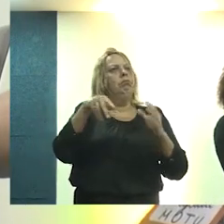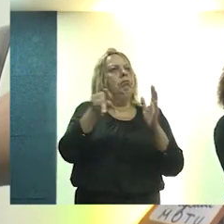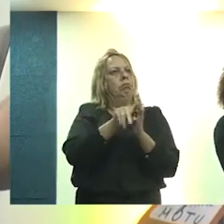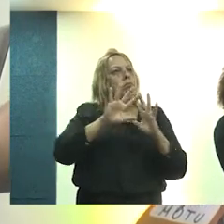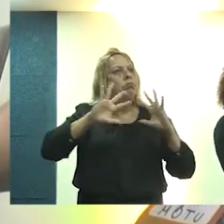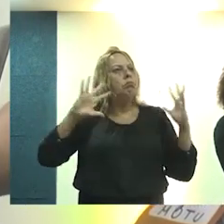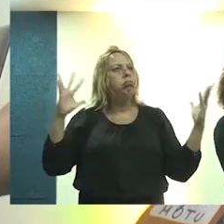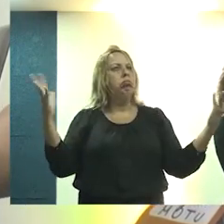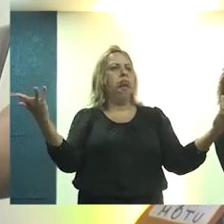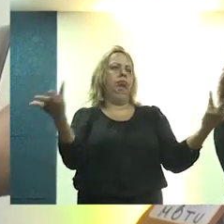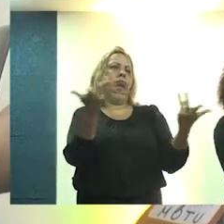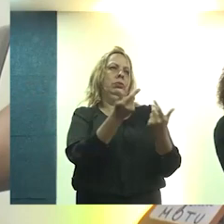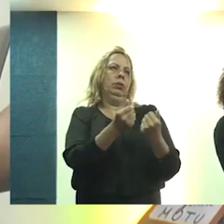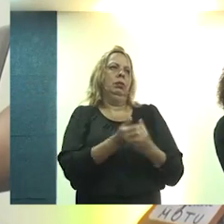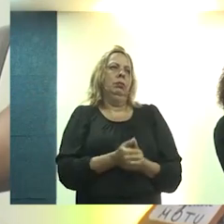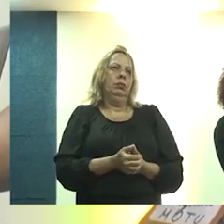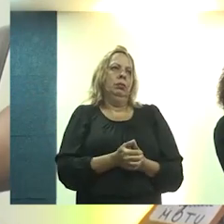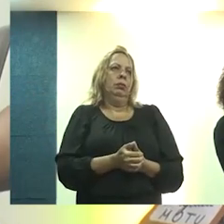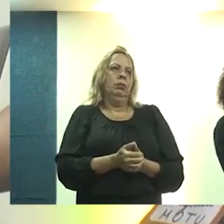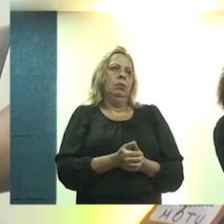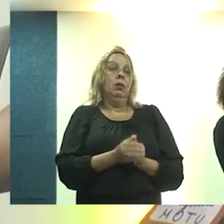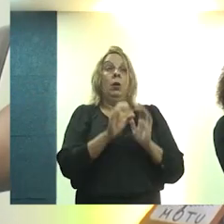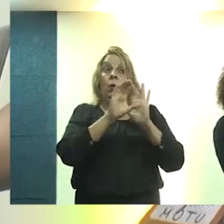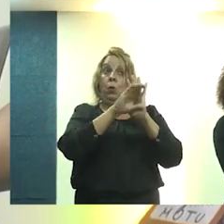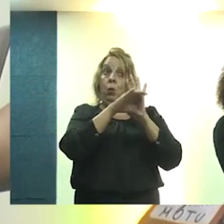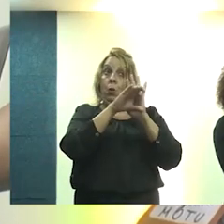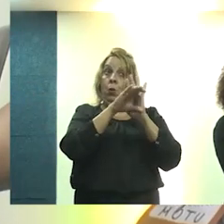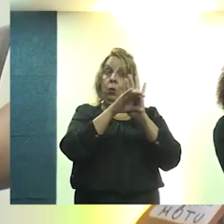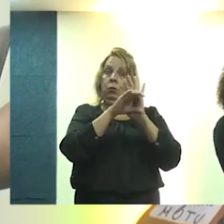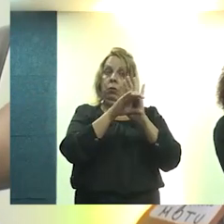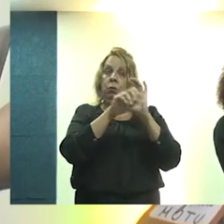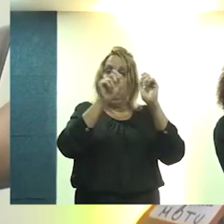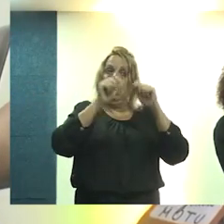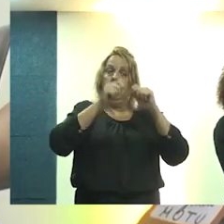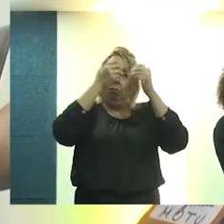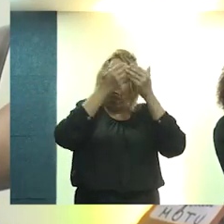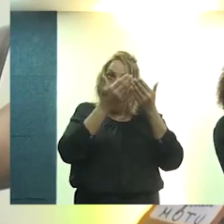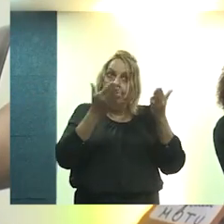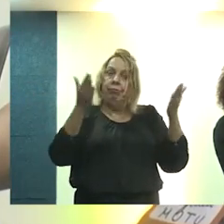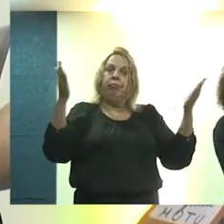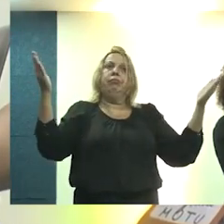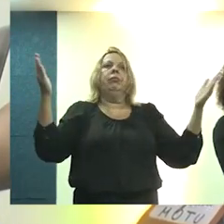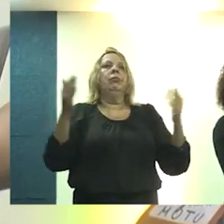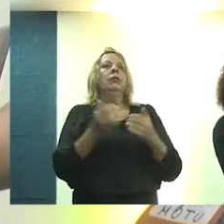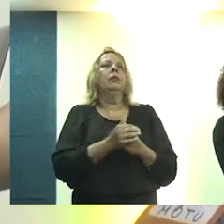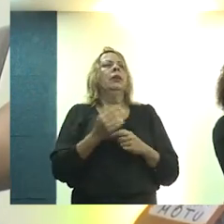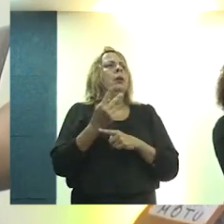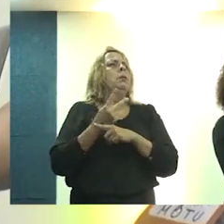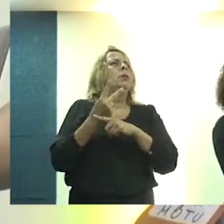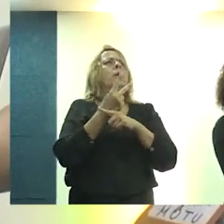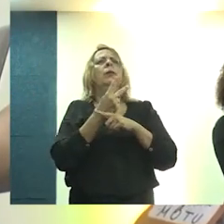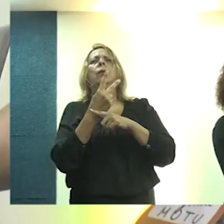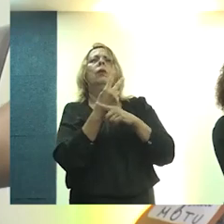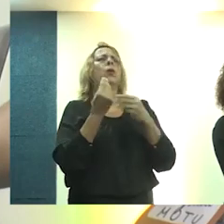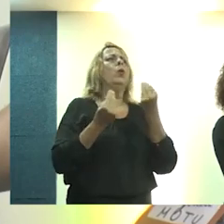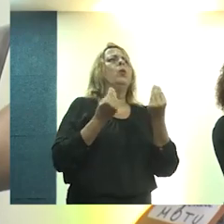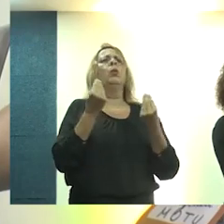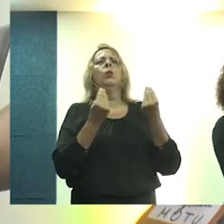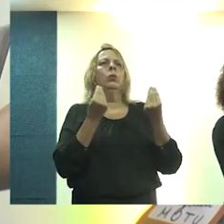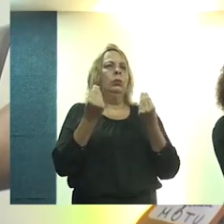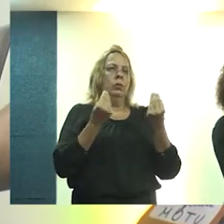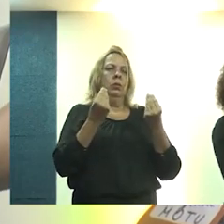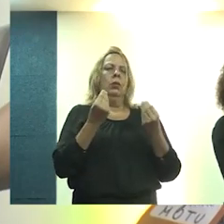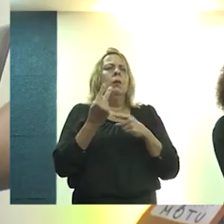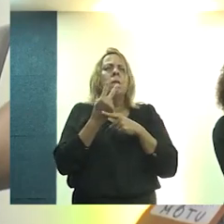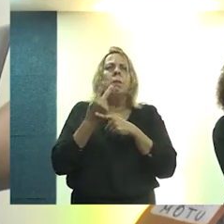em volta. E aí esse conceito fica mais amplo. E a gente estava procurando um mote, e a gente